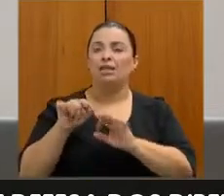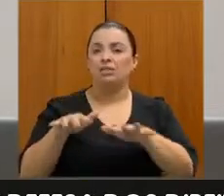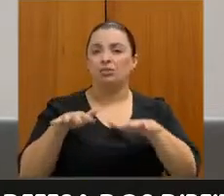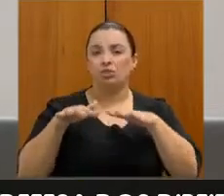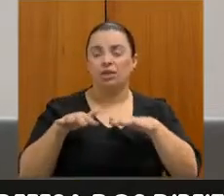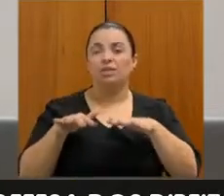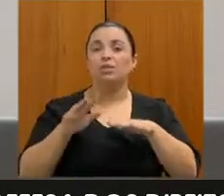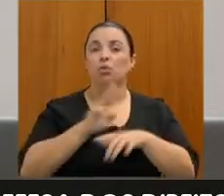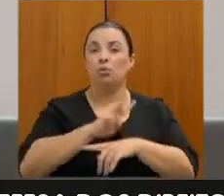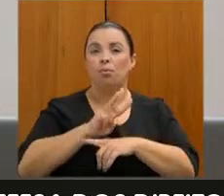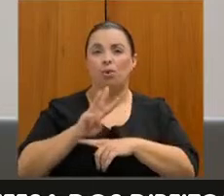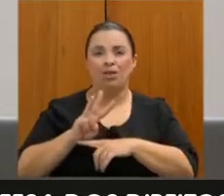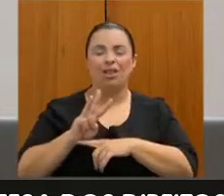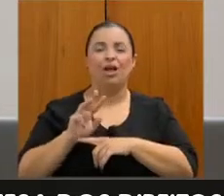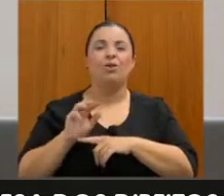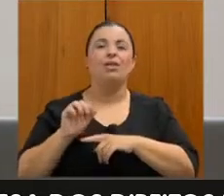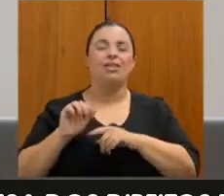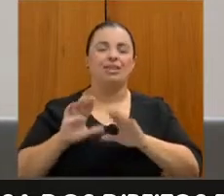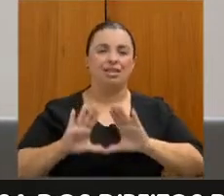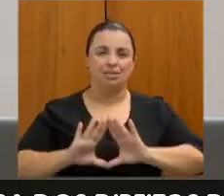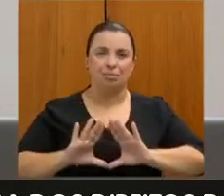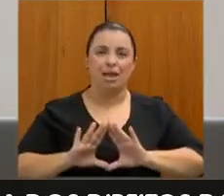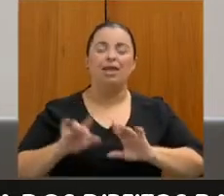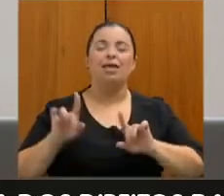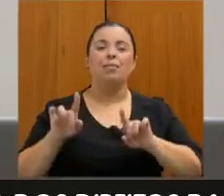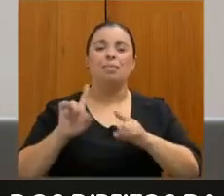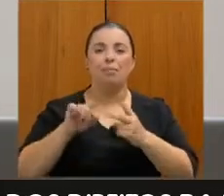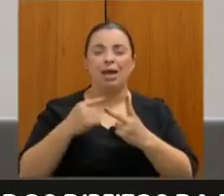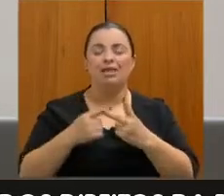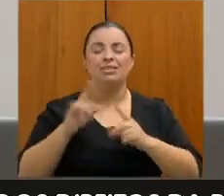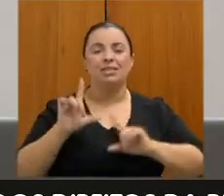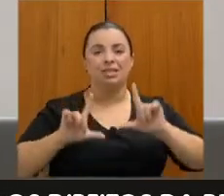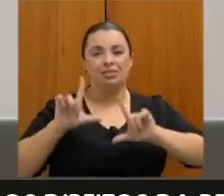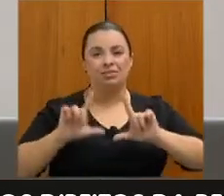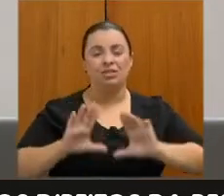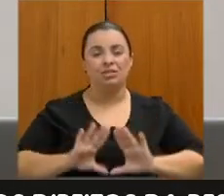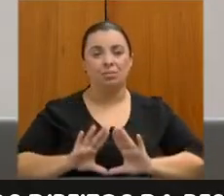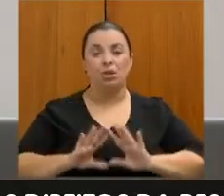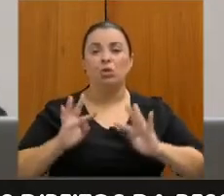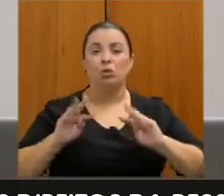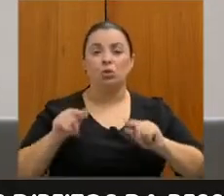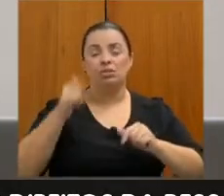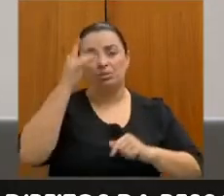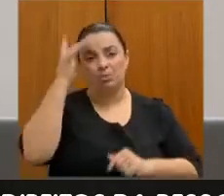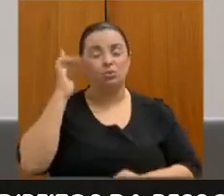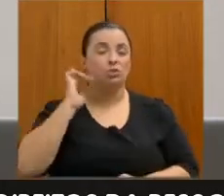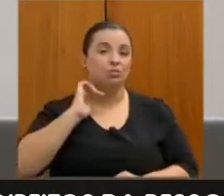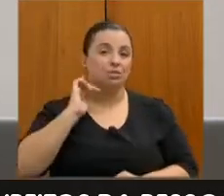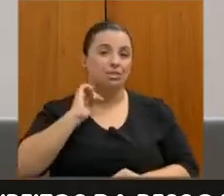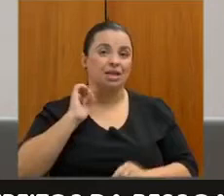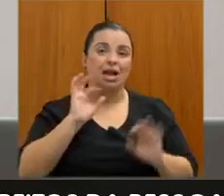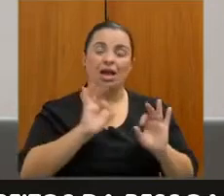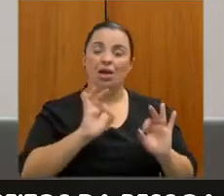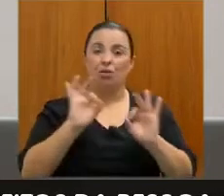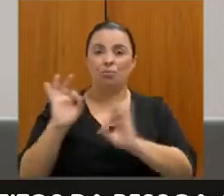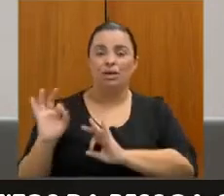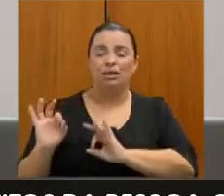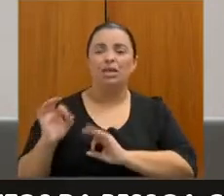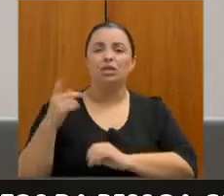agradeço imensamente todas as regiões de Minas Gerais que estão nos acompanhando e trazendo aqui suas